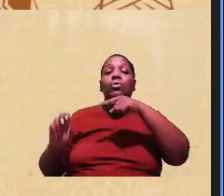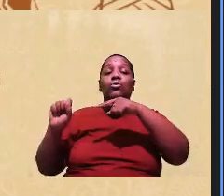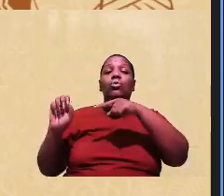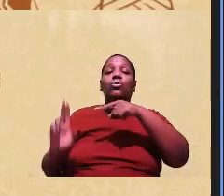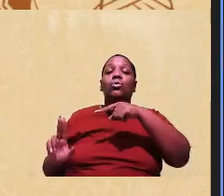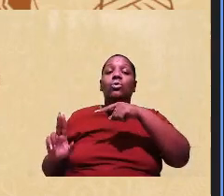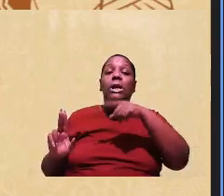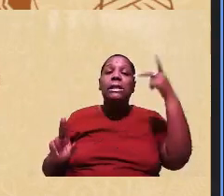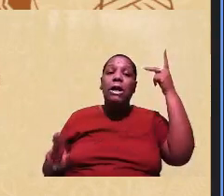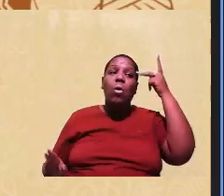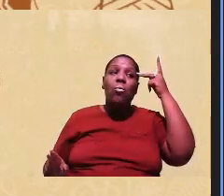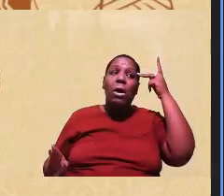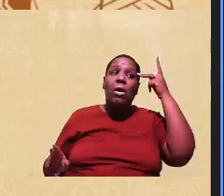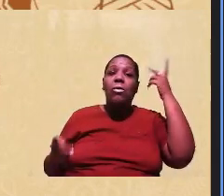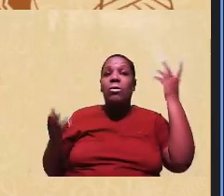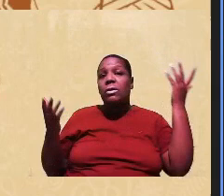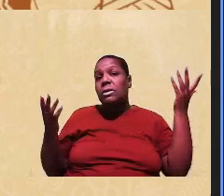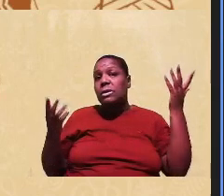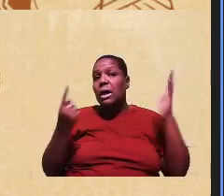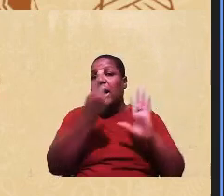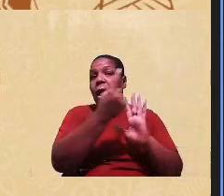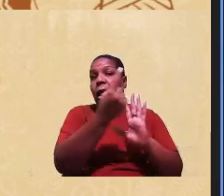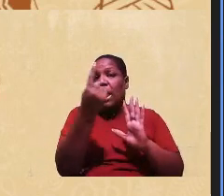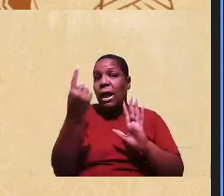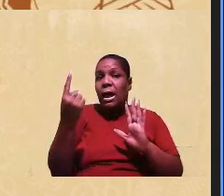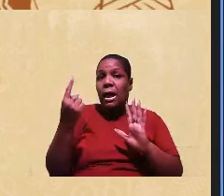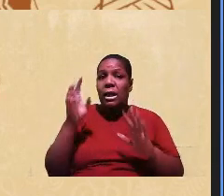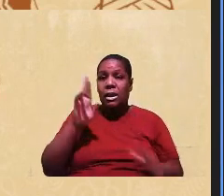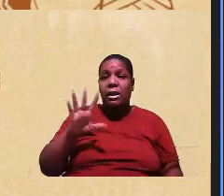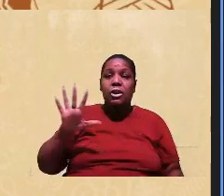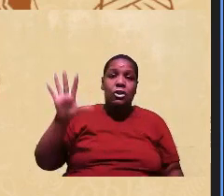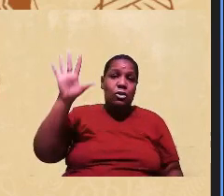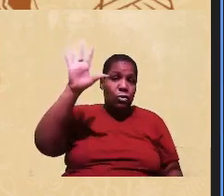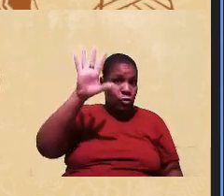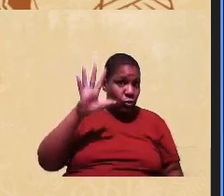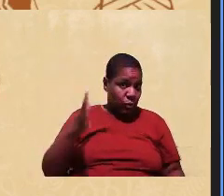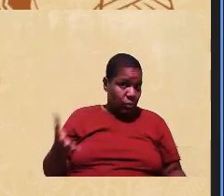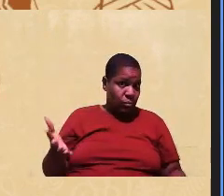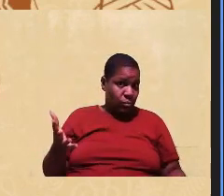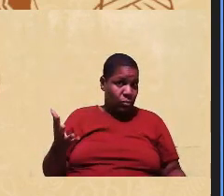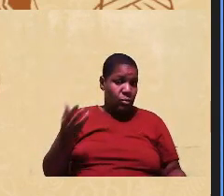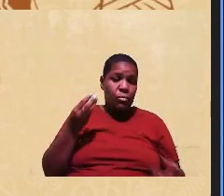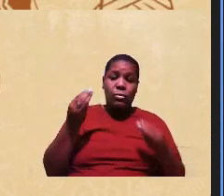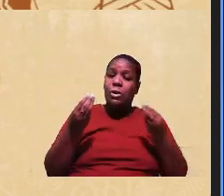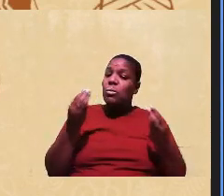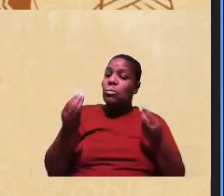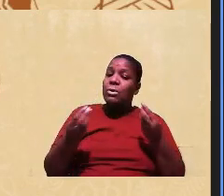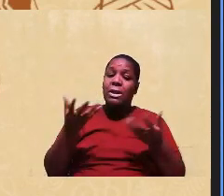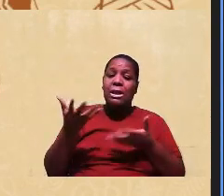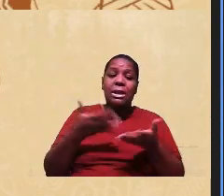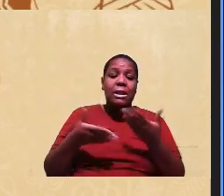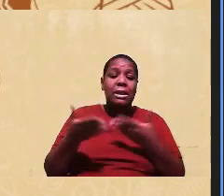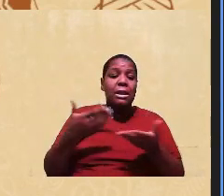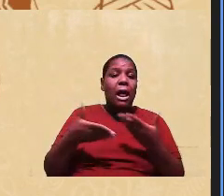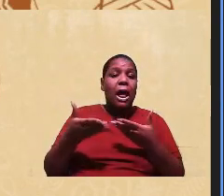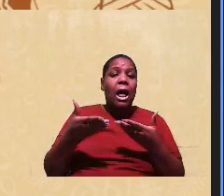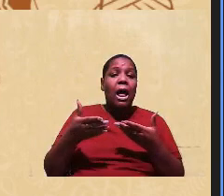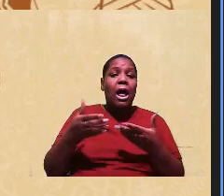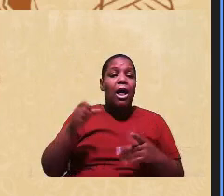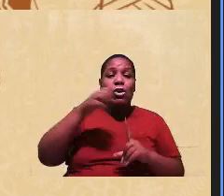Paulo? E essas singularidades regionais? Como é que lida com isso? Com uma sociedade